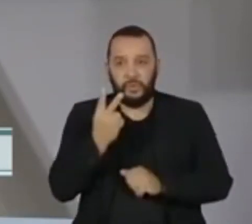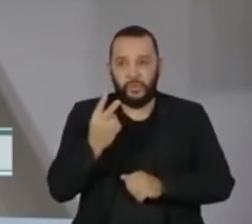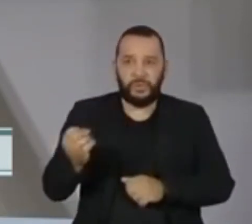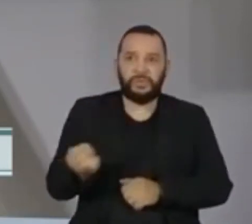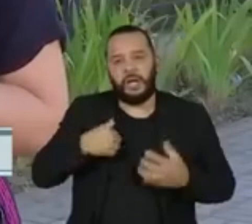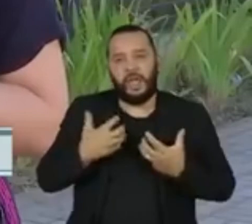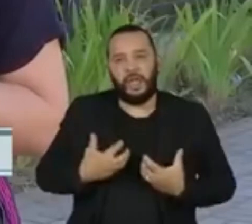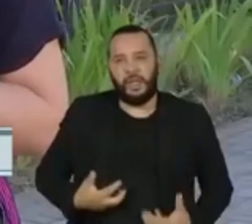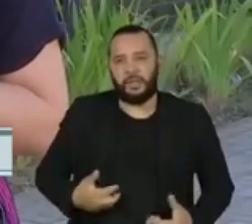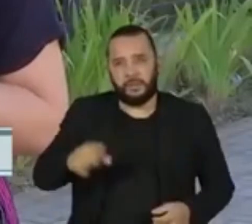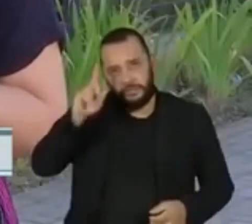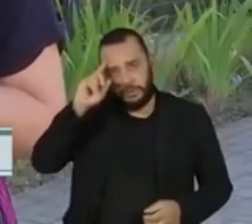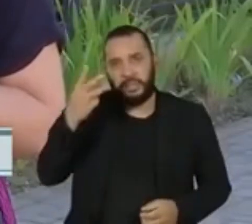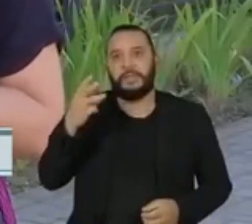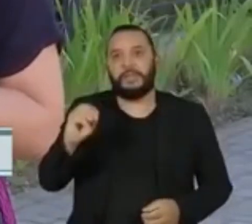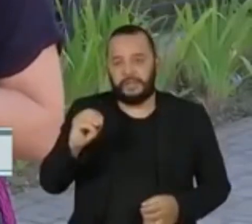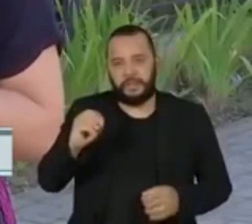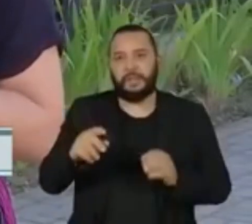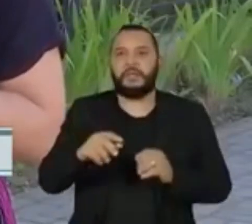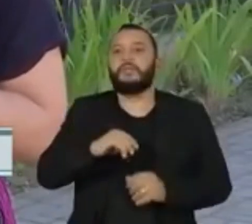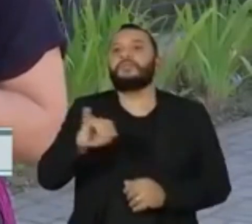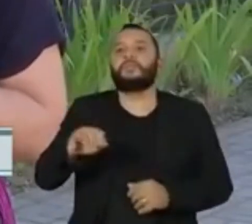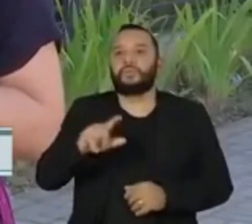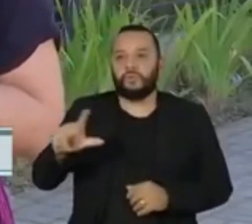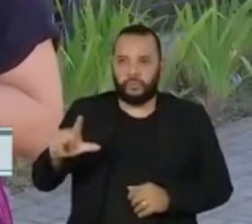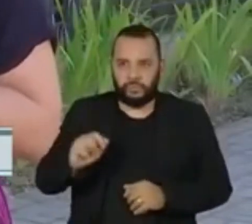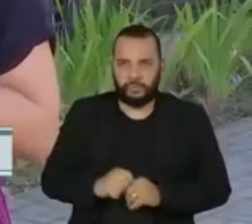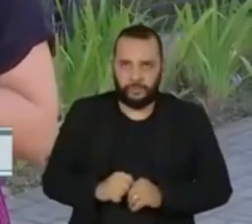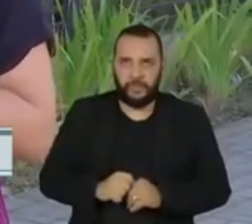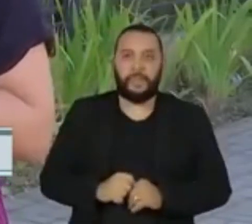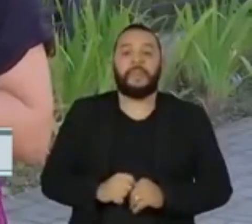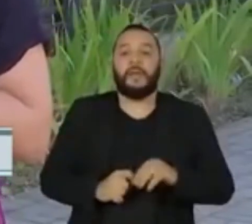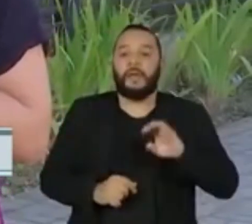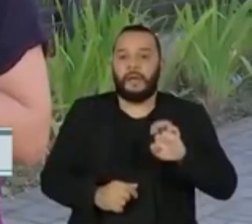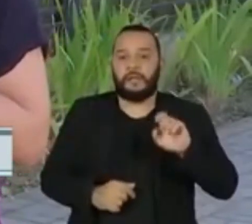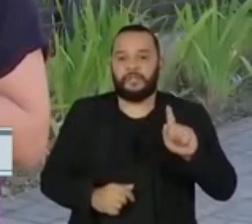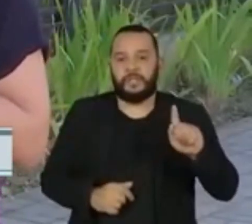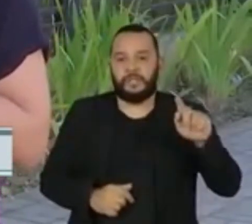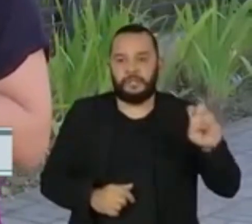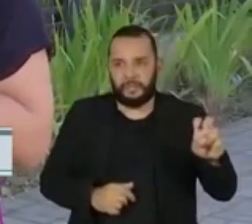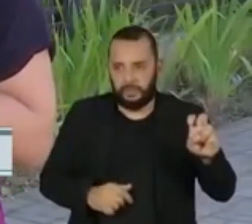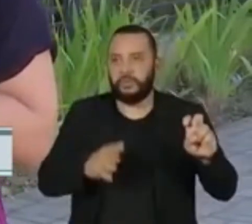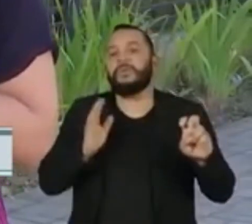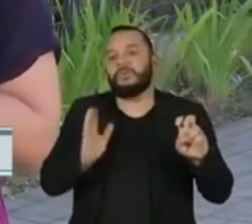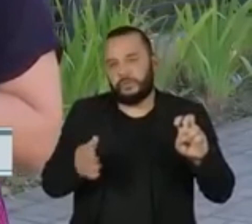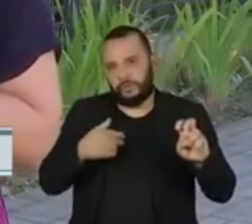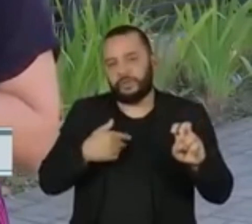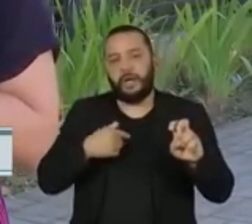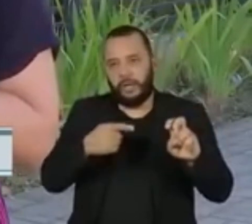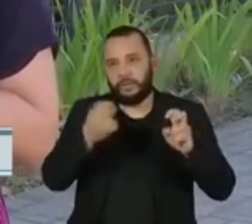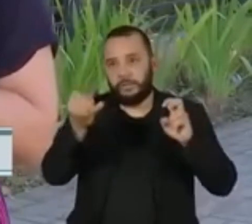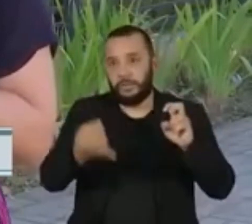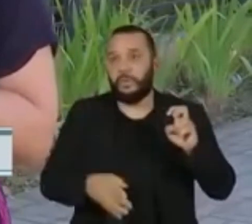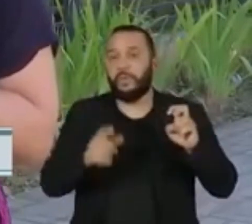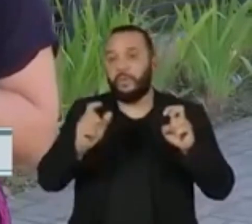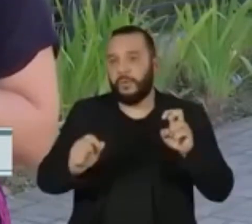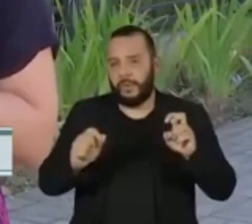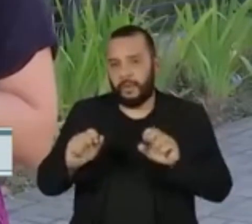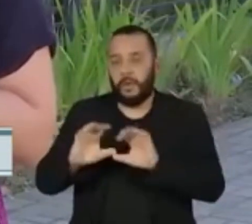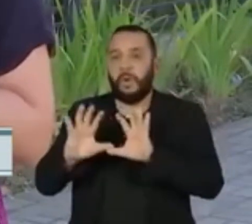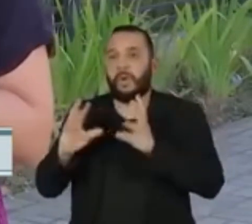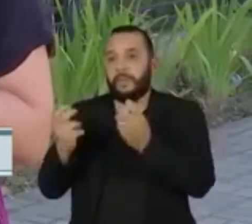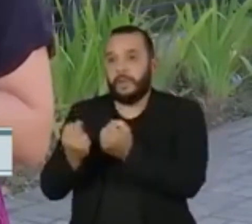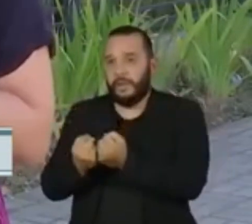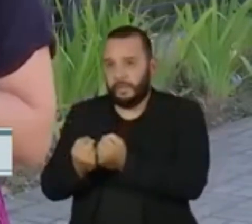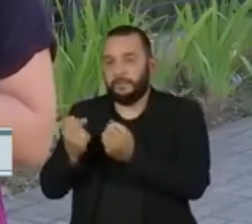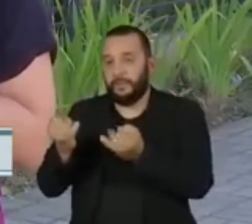-19. A EG5 foi classificada na última semana pela Organização Mundial da Saúde como uma variante